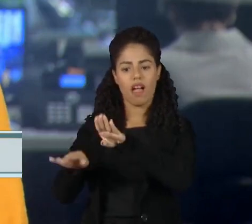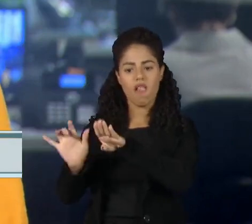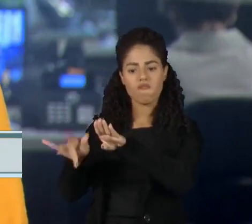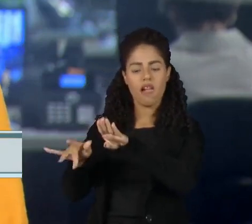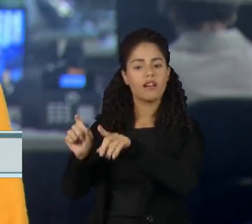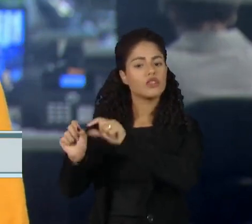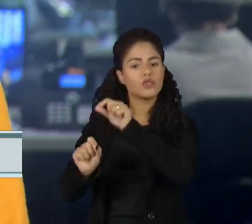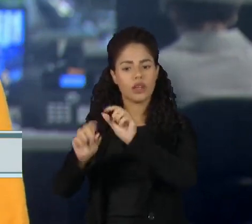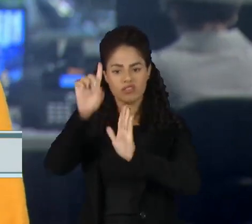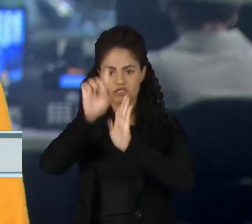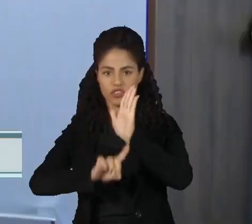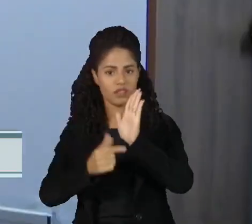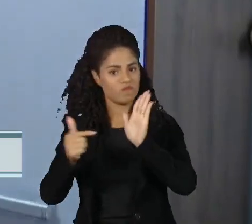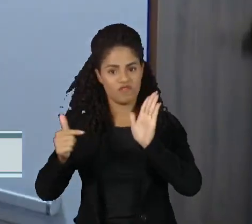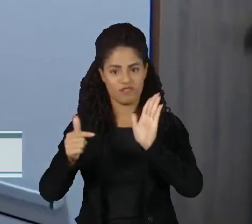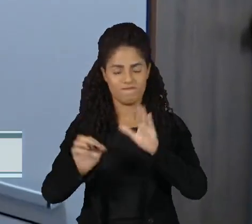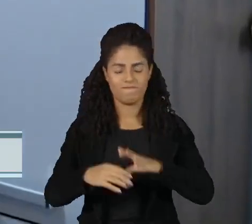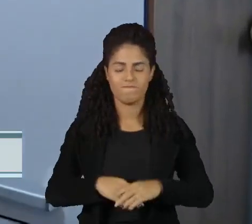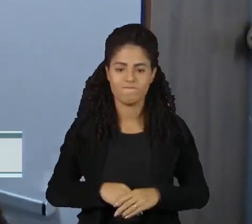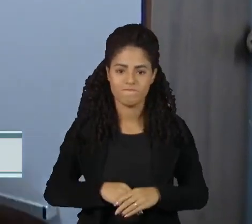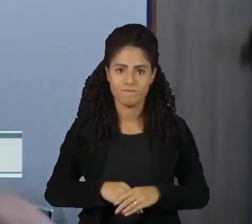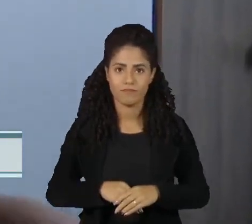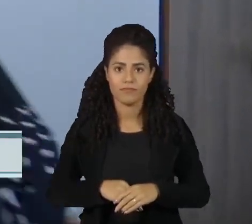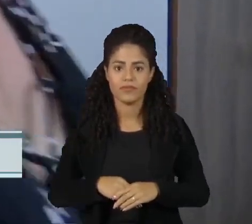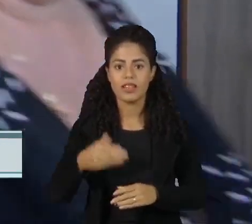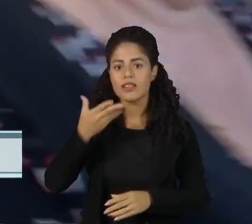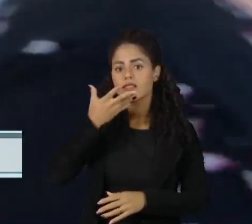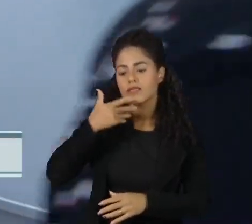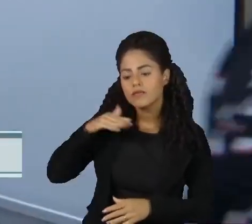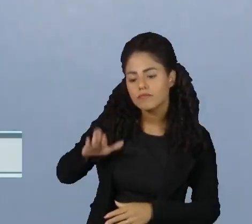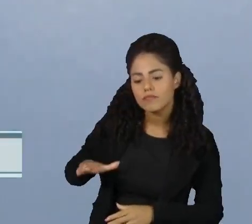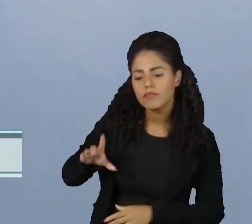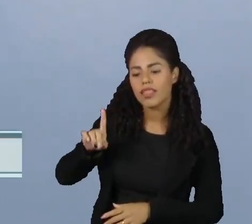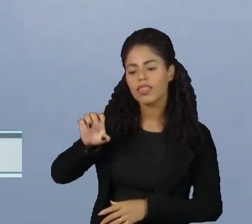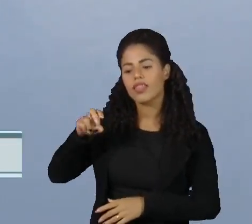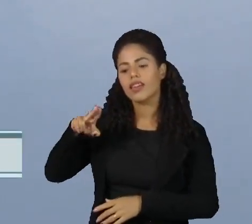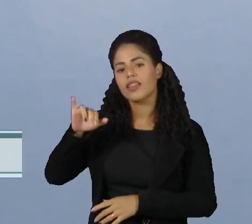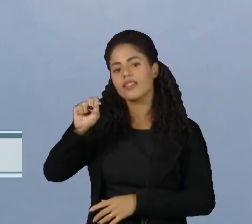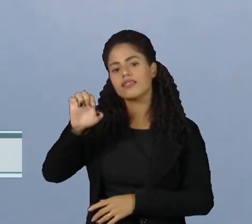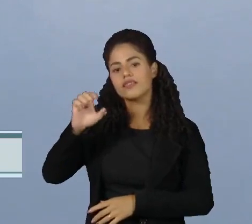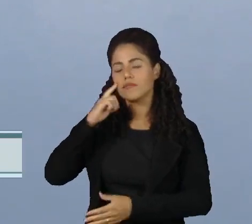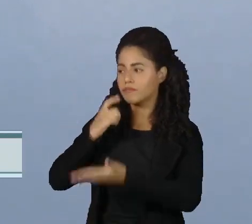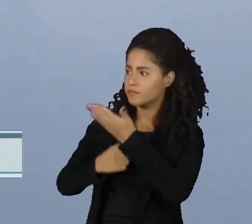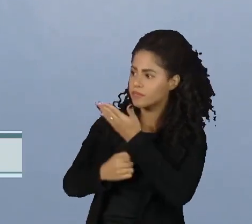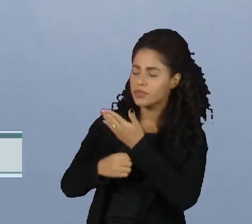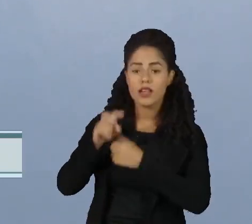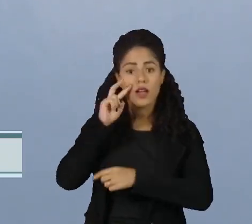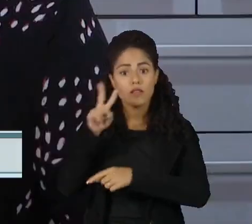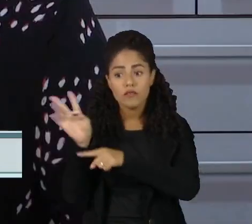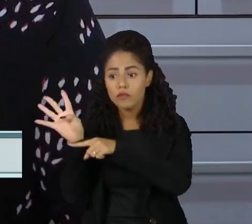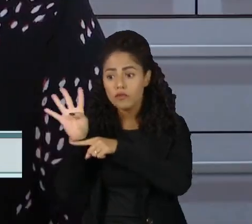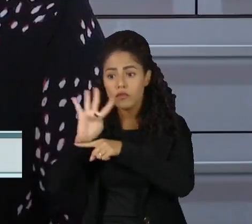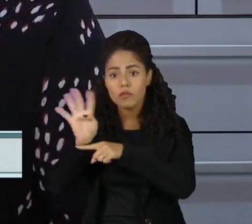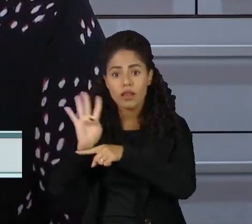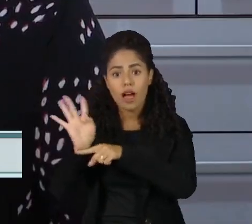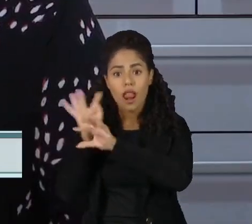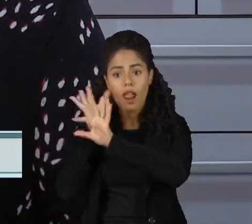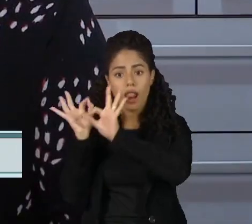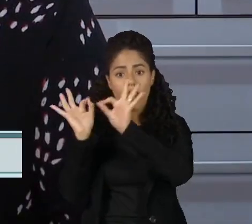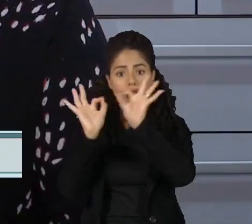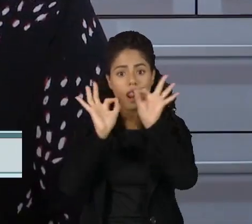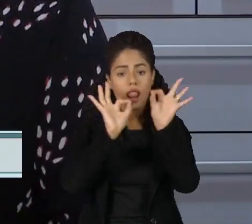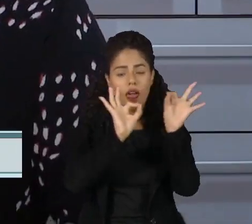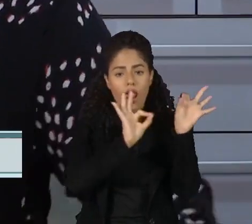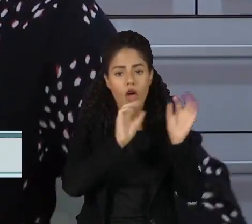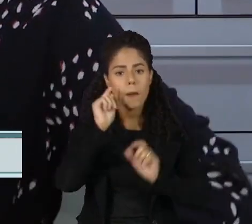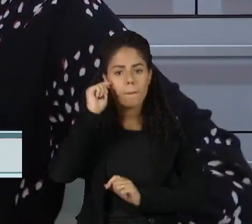pelo direito do trabalho. Ainda criança, Denise viu um filme que mudou a vida dela. Esse filme era preto e